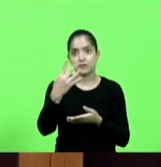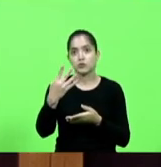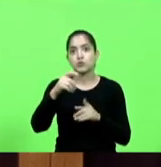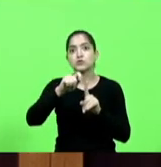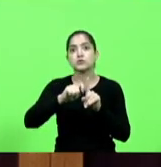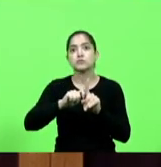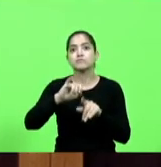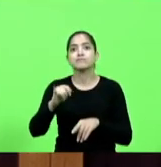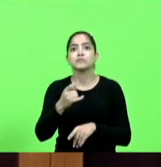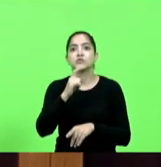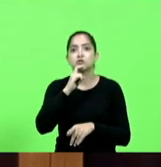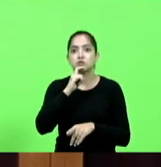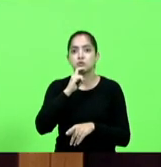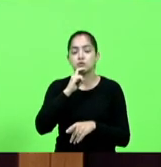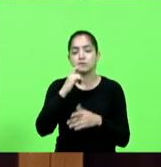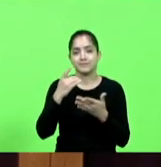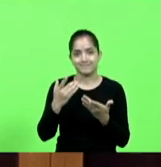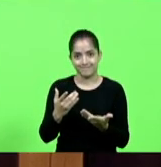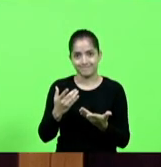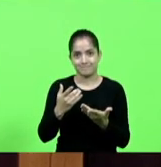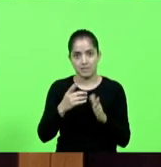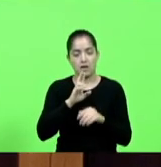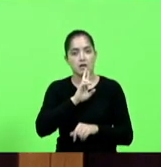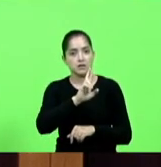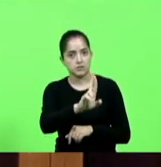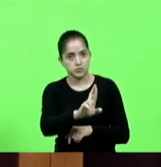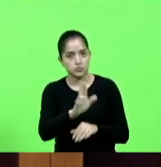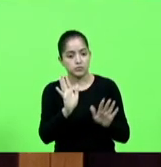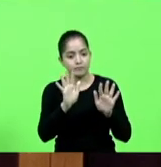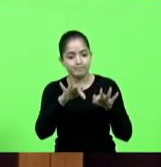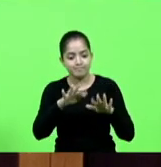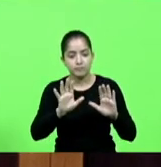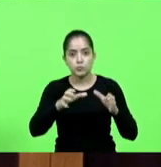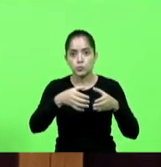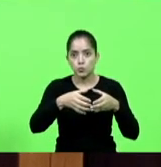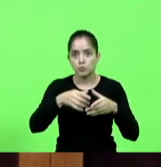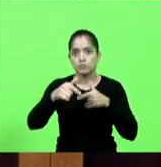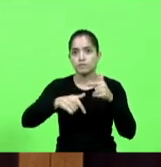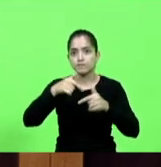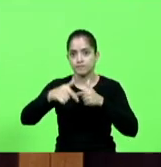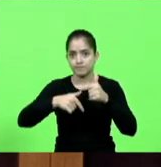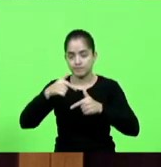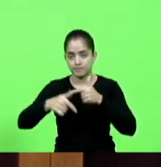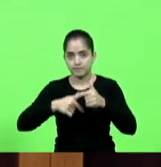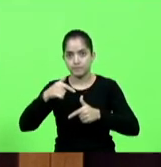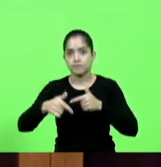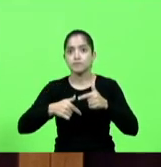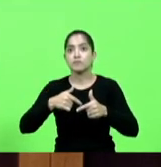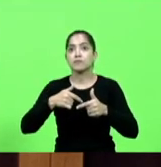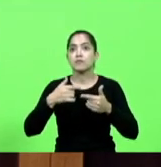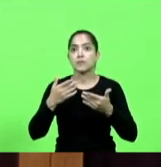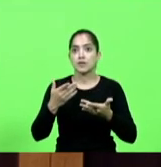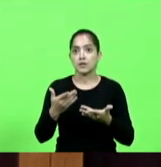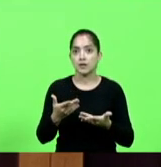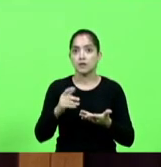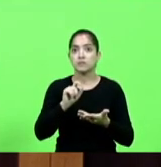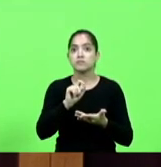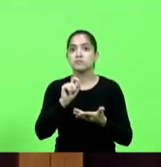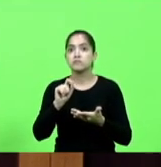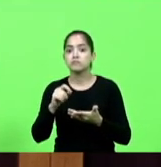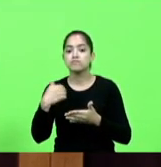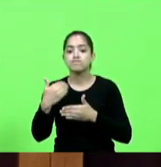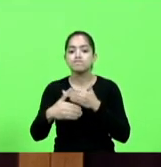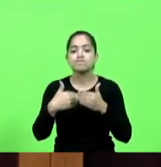aí sim nós teremos resultados final do grupo de trabalho do ministério de minas e energia sobre os rumos do